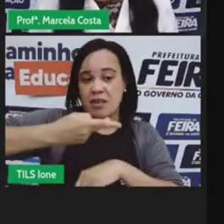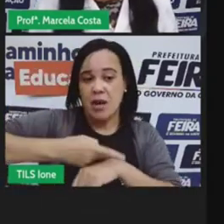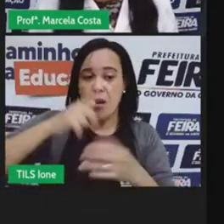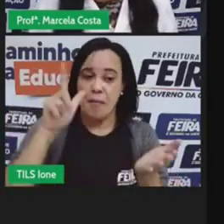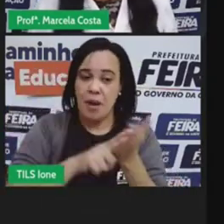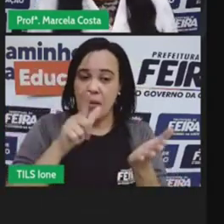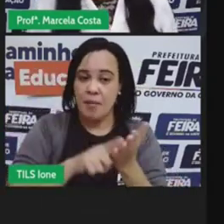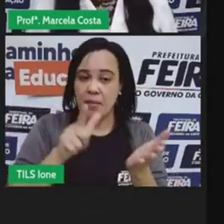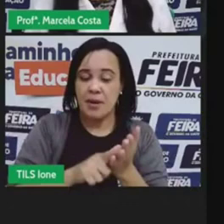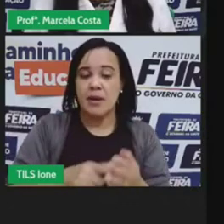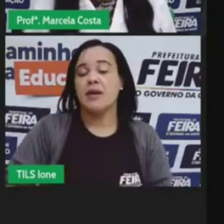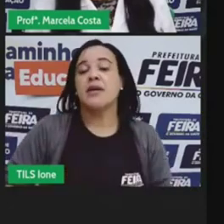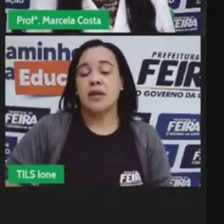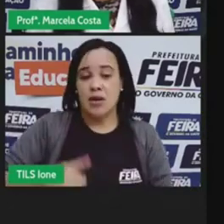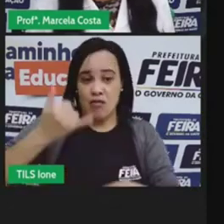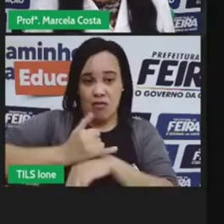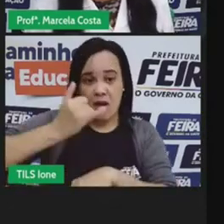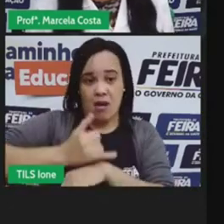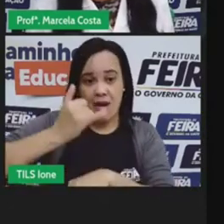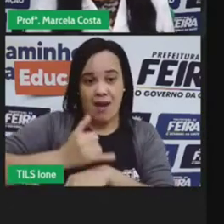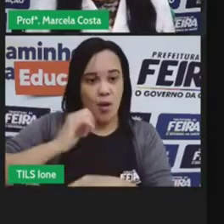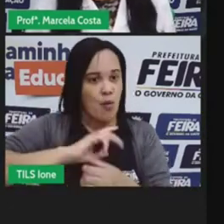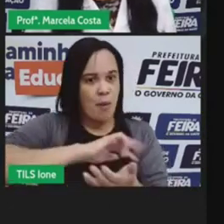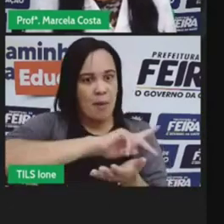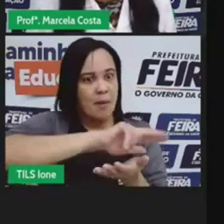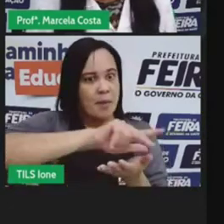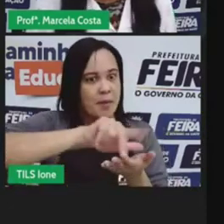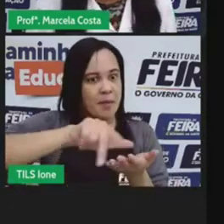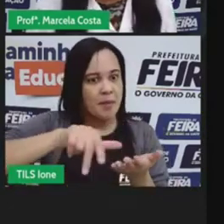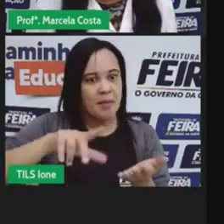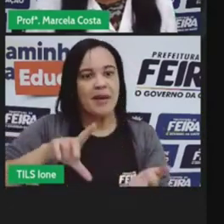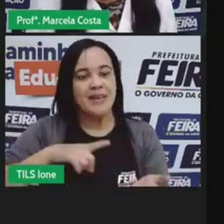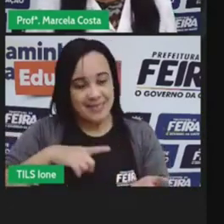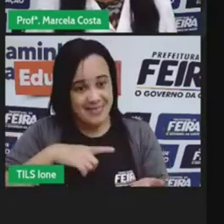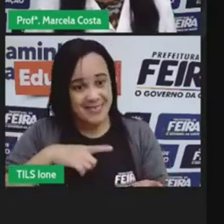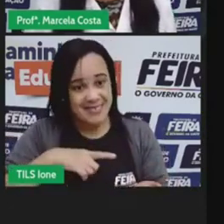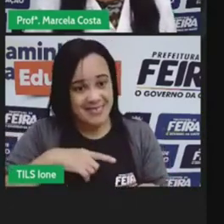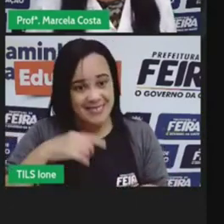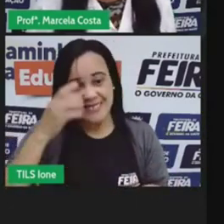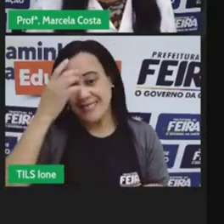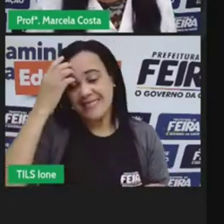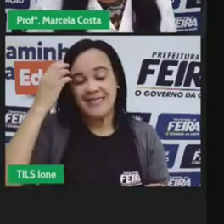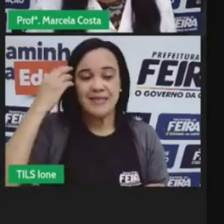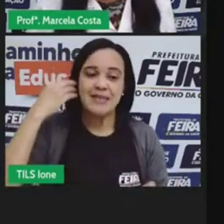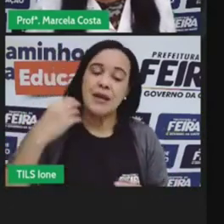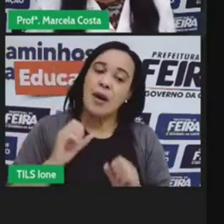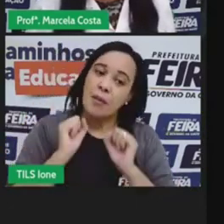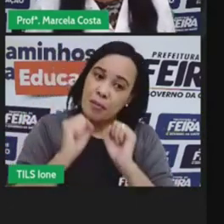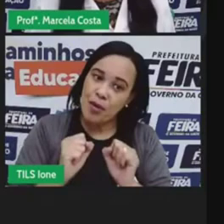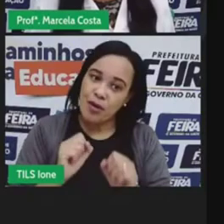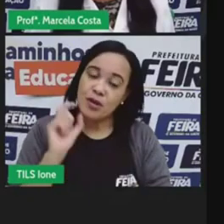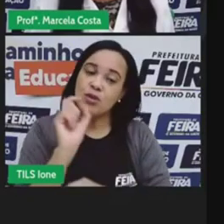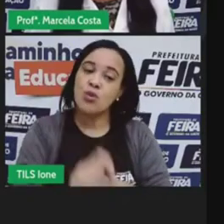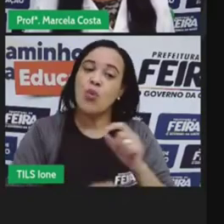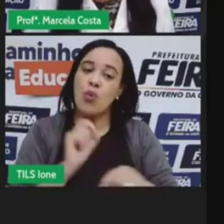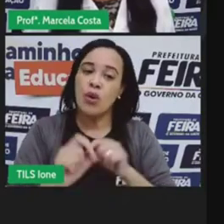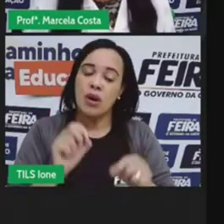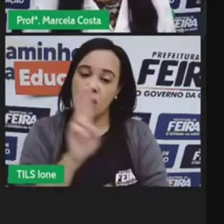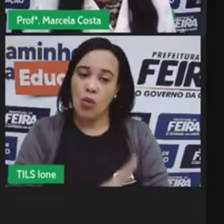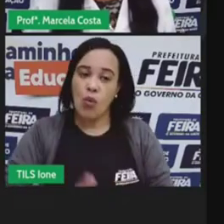lixo separado a gente pode é dar ele para os os